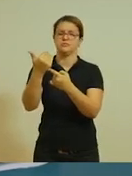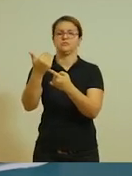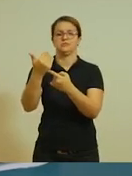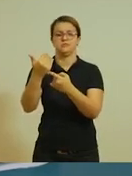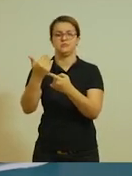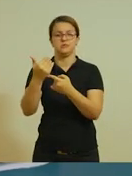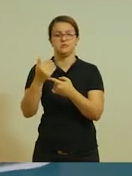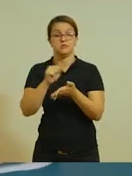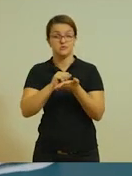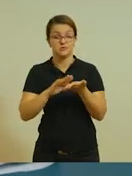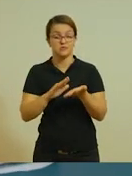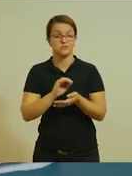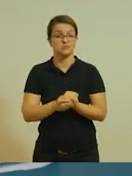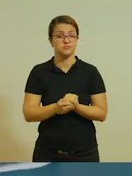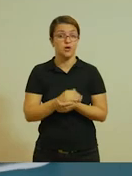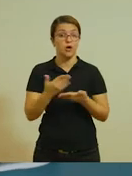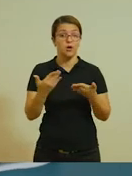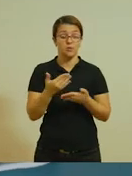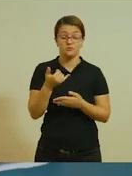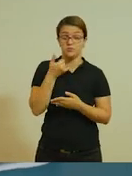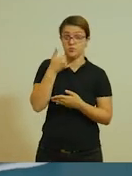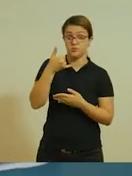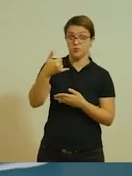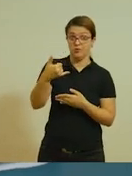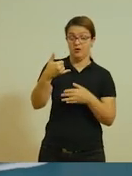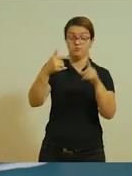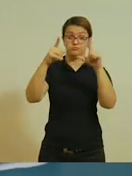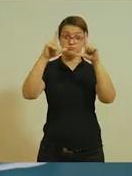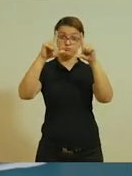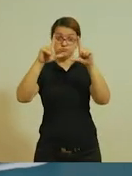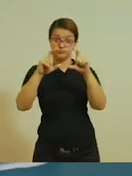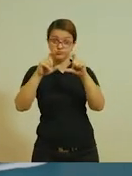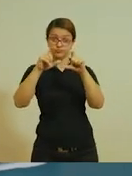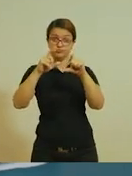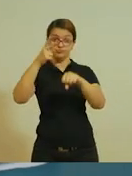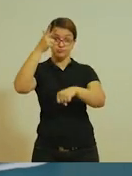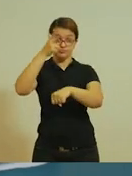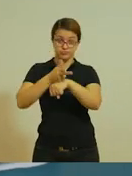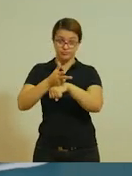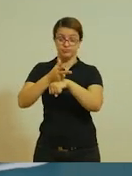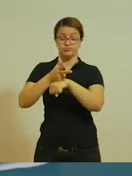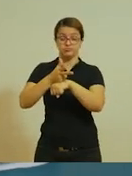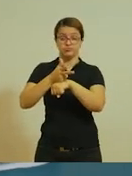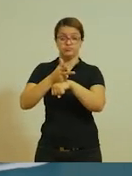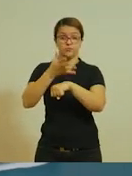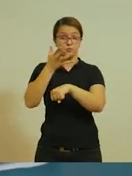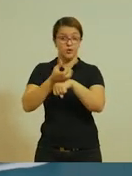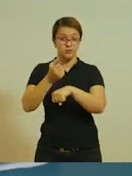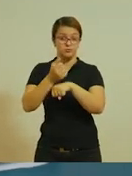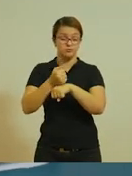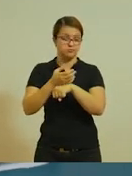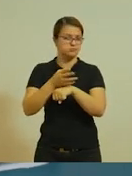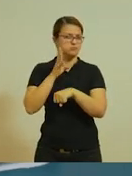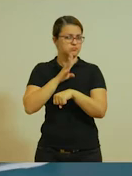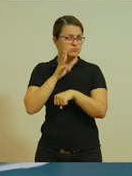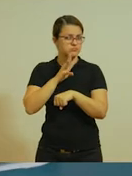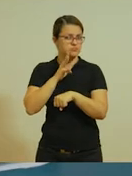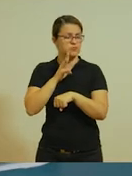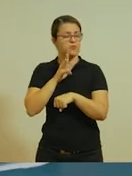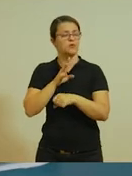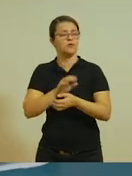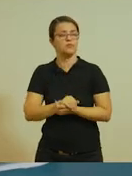dica interessante é, com o seu próprio celular, se você quiser filmar essa entrevista, seria uma dica interessante para você.